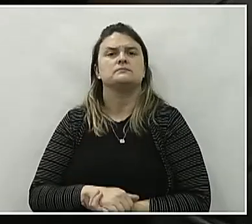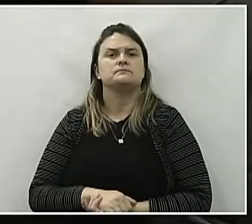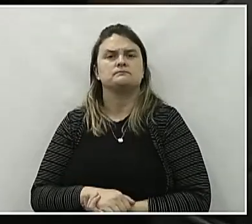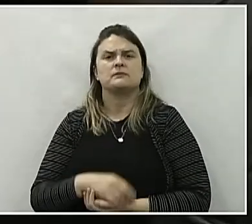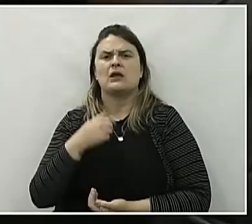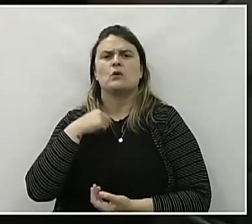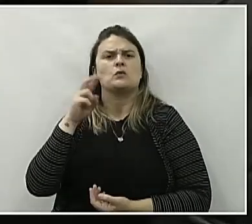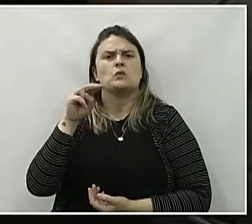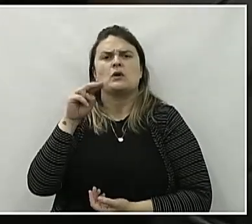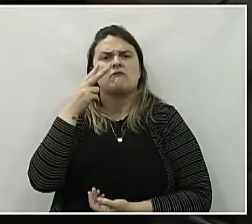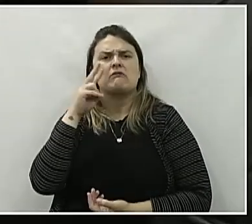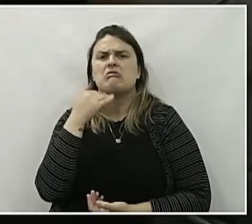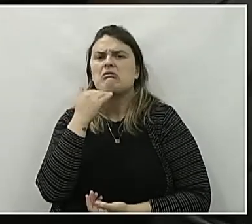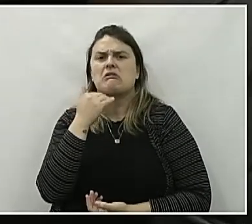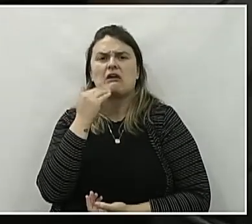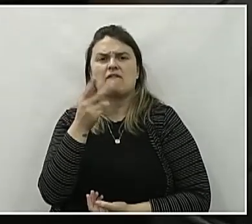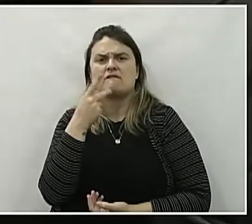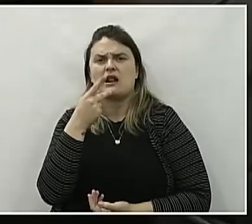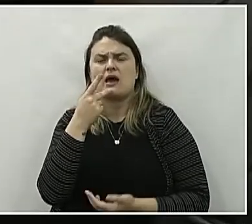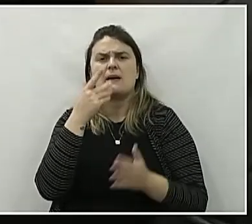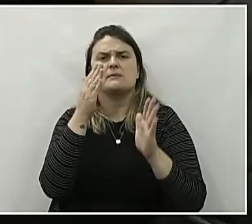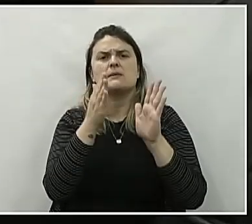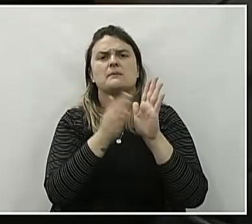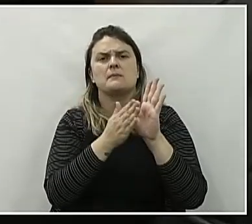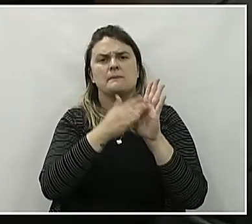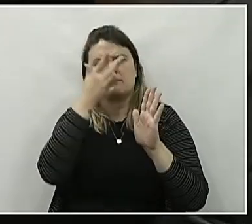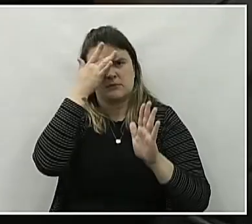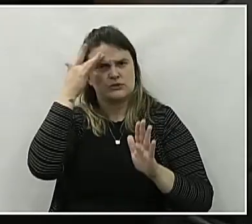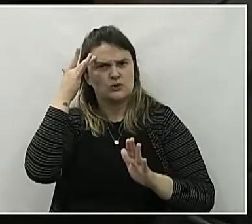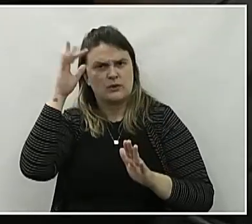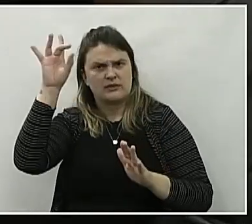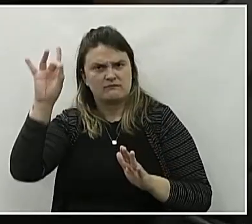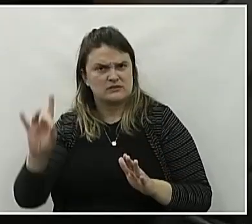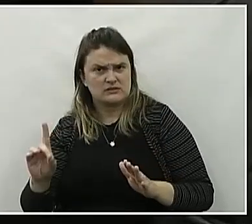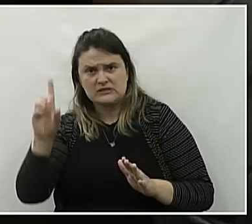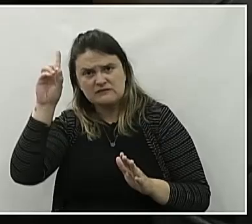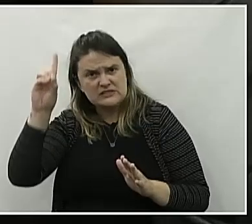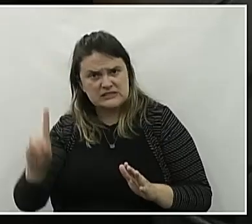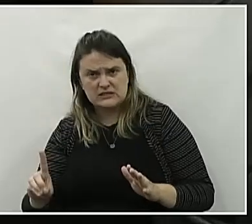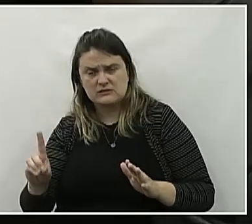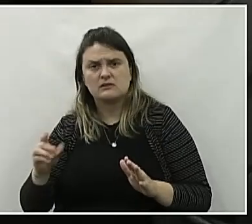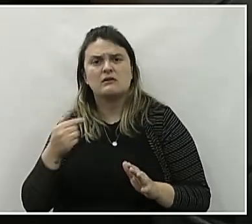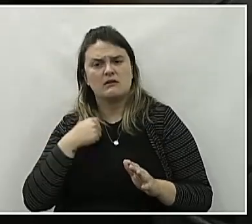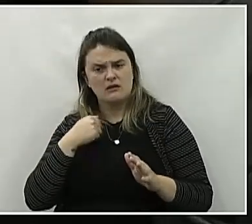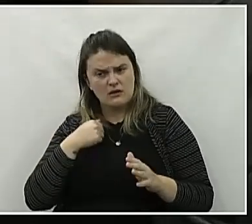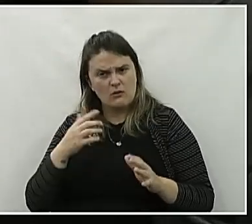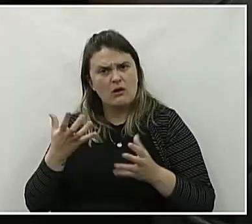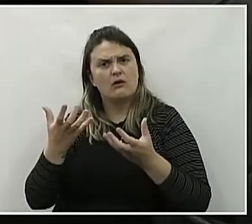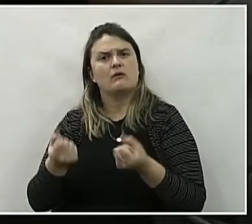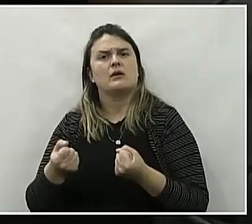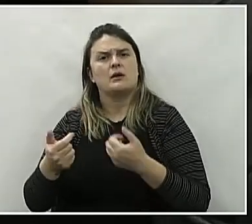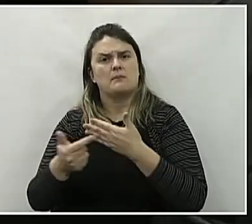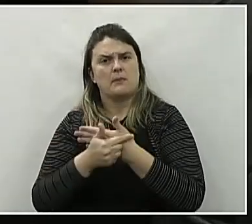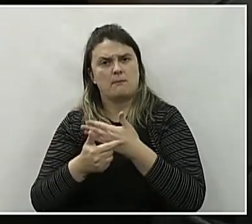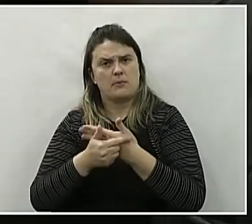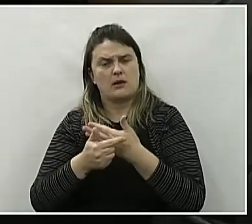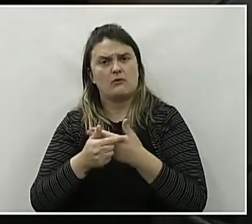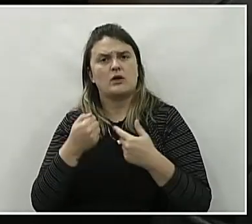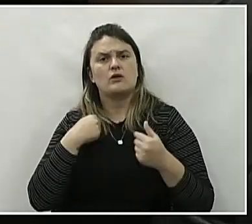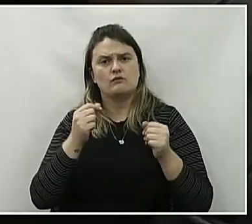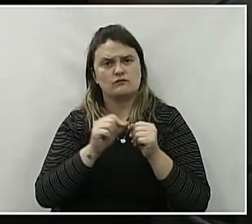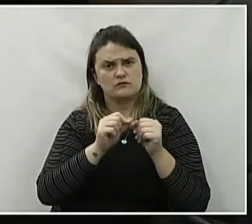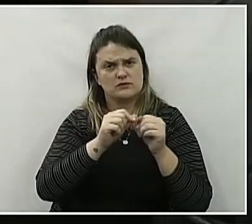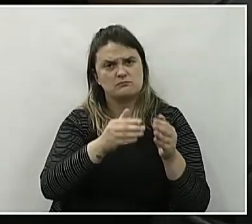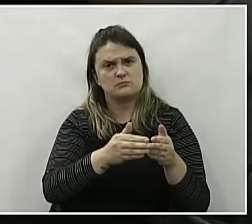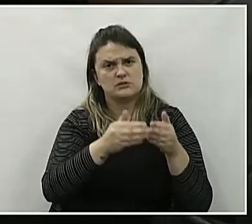eu nunca vi alguém falar sobre a pauta das pessoas com deficiência. E eu assumi o papel, quando eu coloquei o requerimento